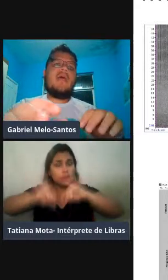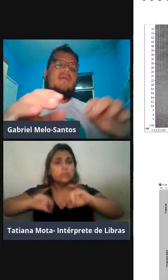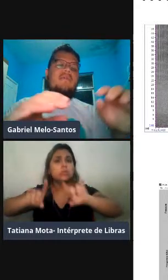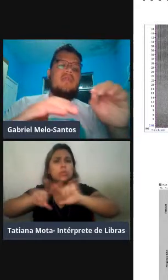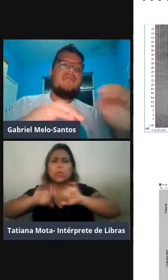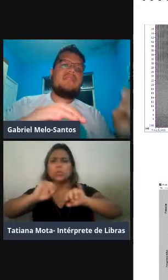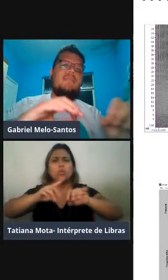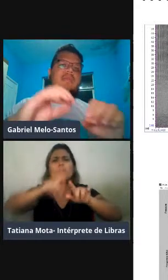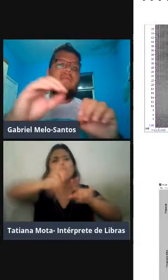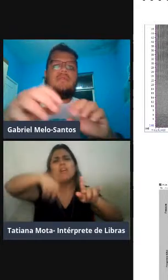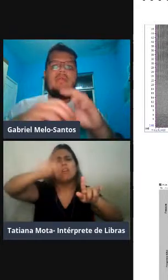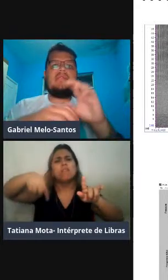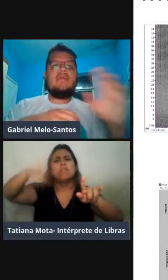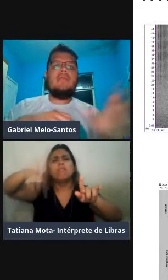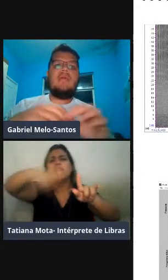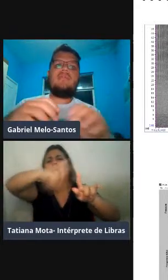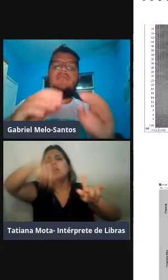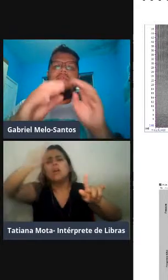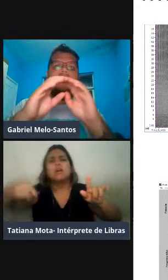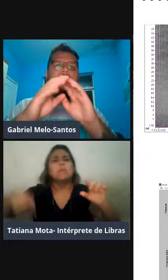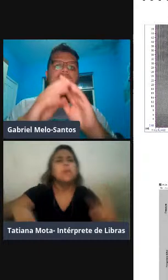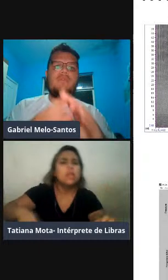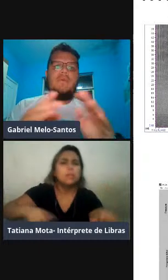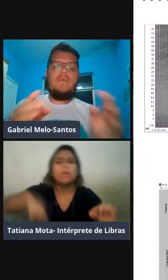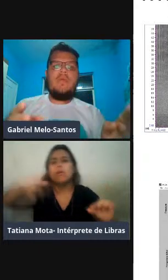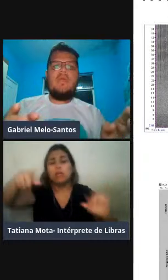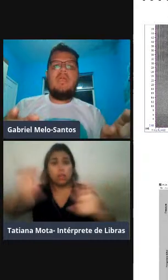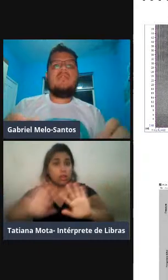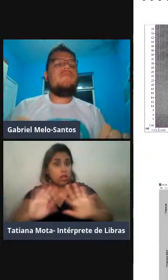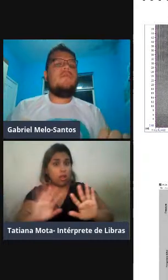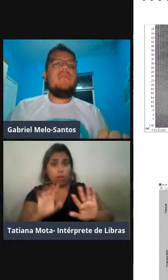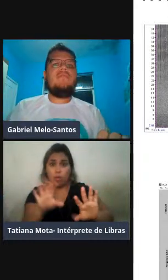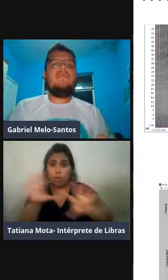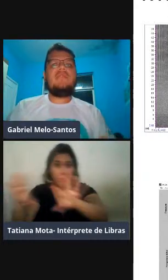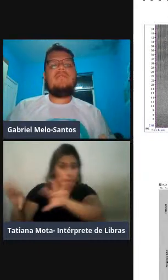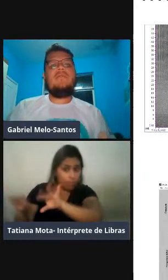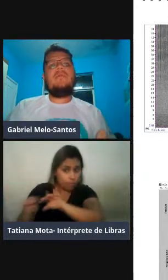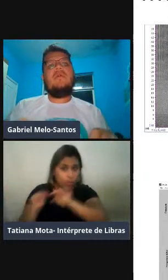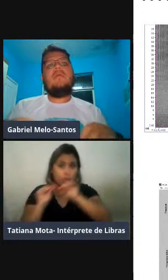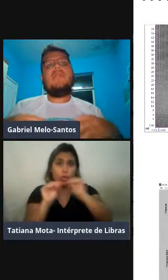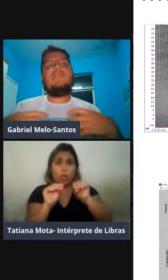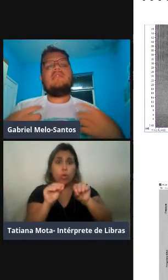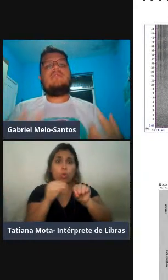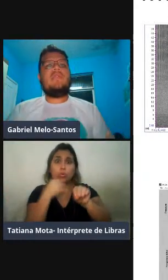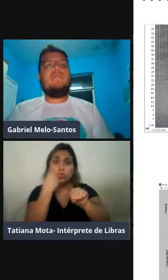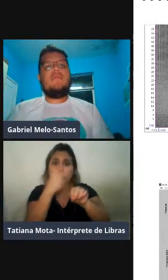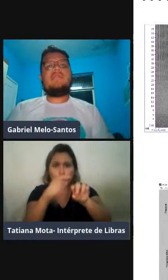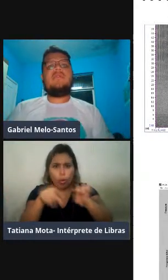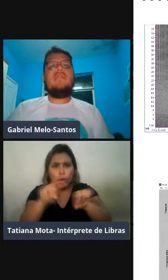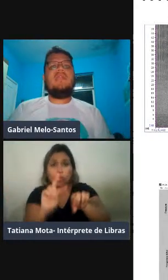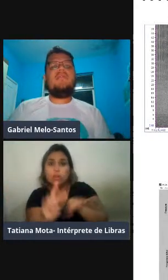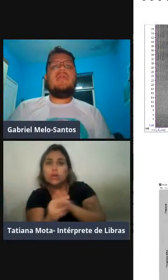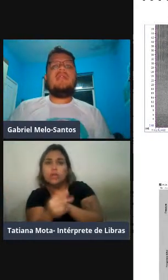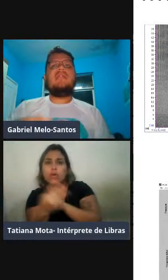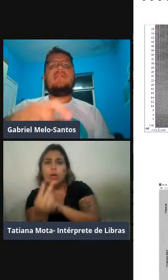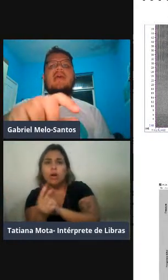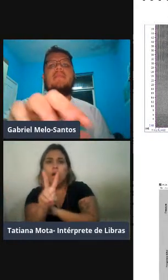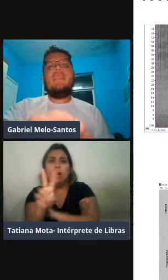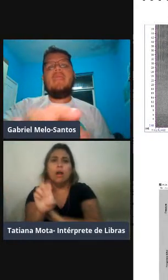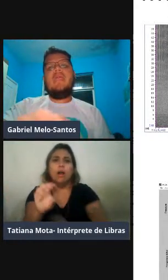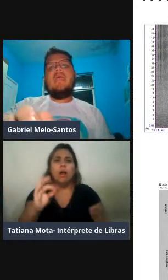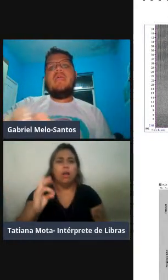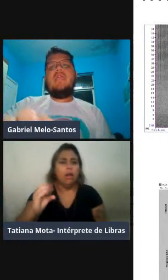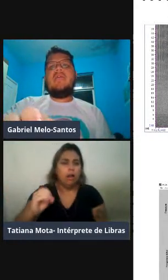soltas, como a frequência mínima, duração, não, a gente pegou o som e transformou ele em um vetor, para a gente ter toda a informação dele e poder